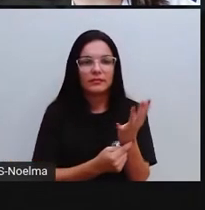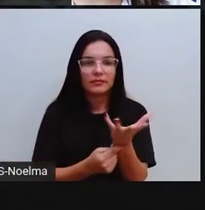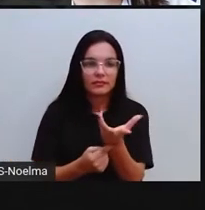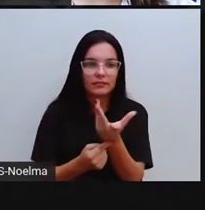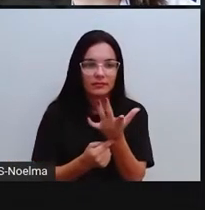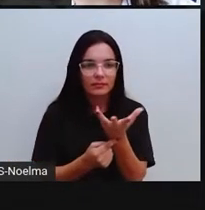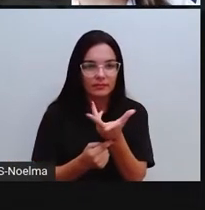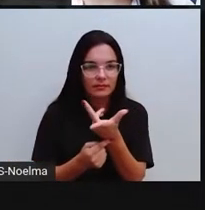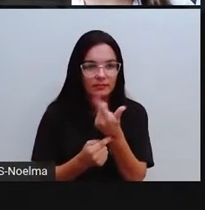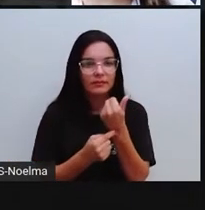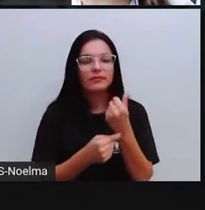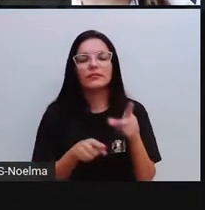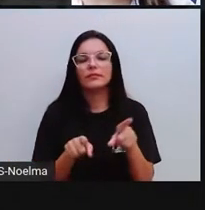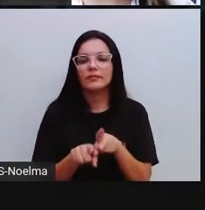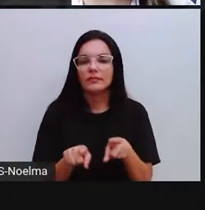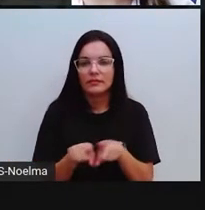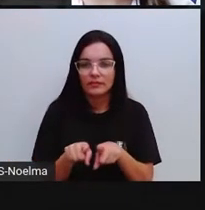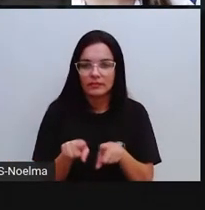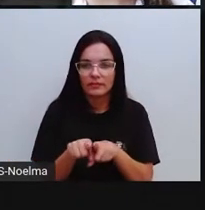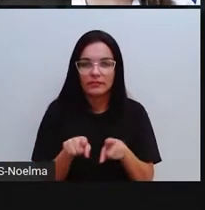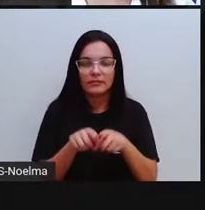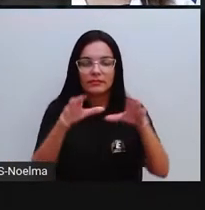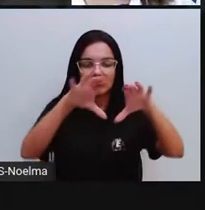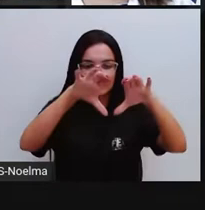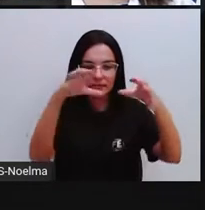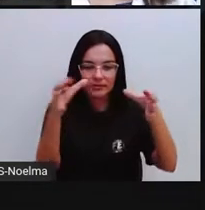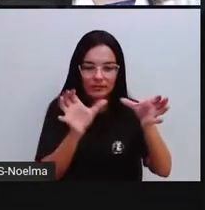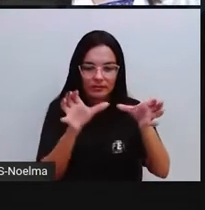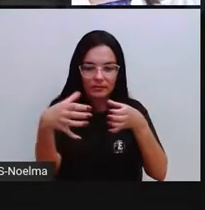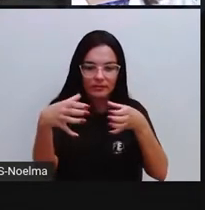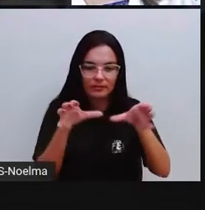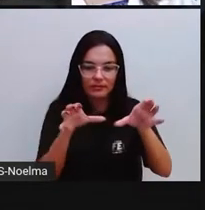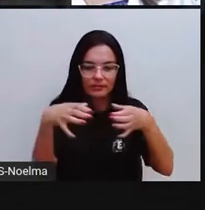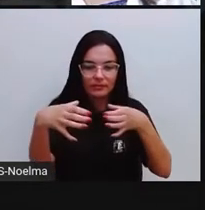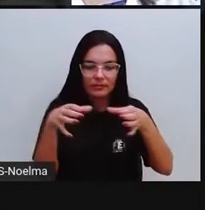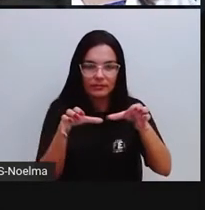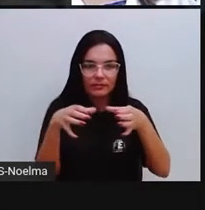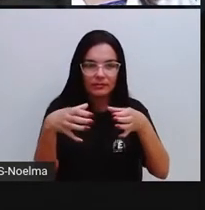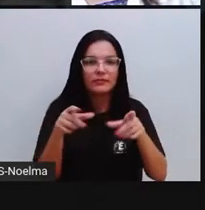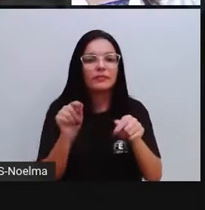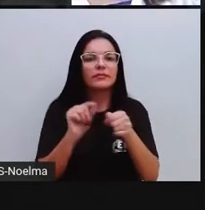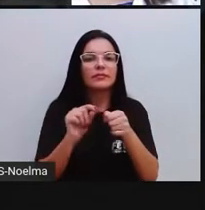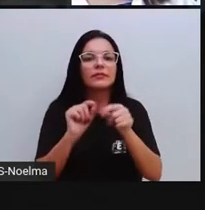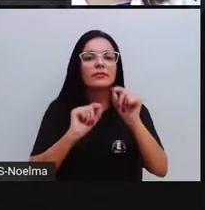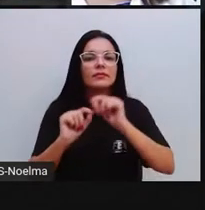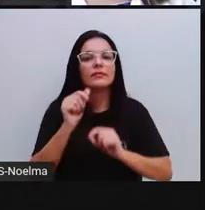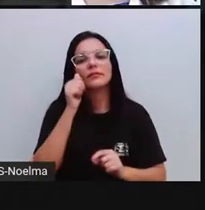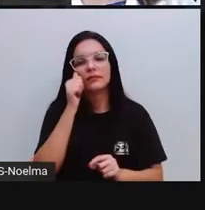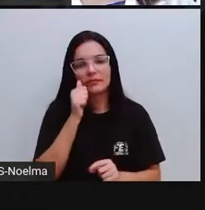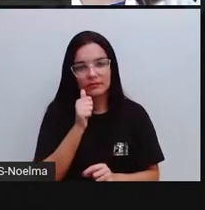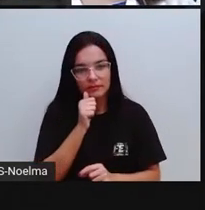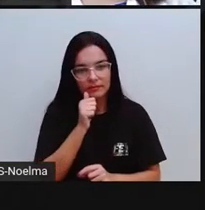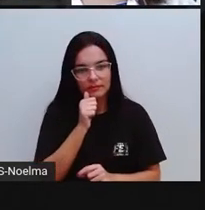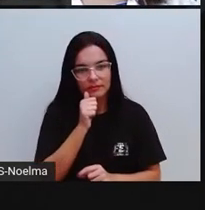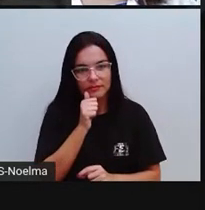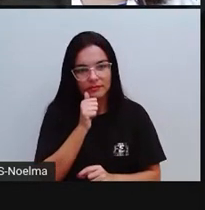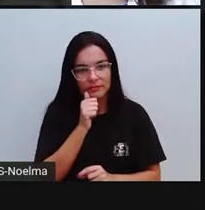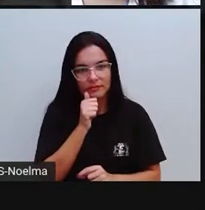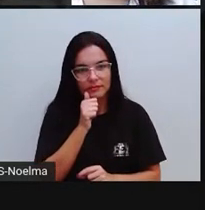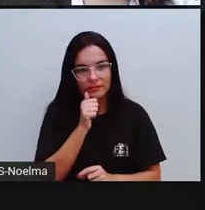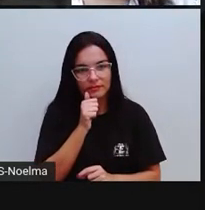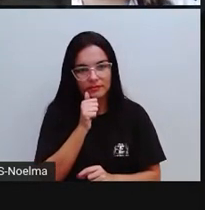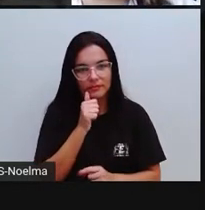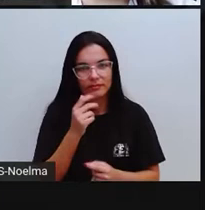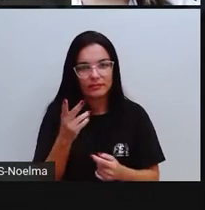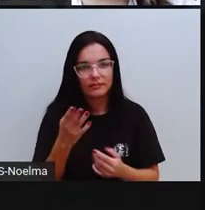as peças de cerâmica também eram tarefas femininas, tá? Olha